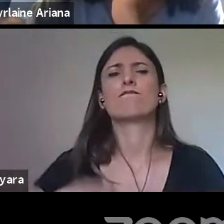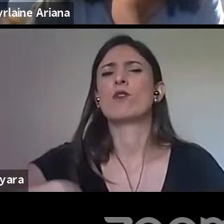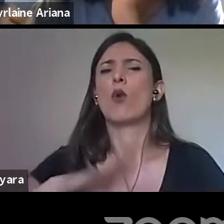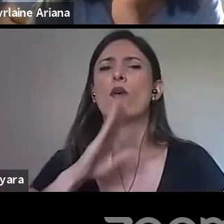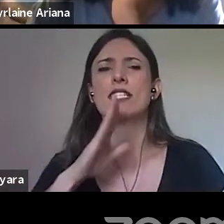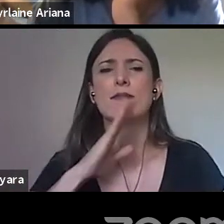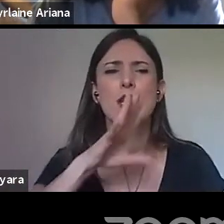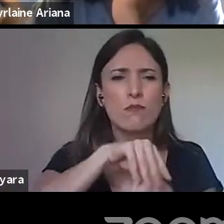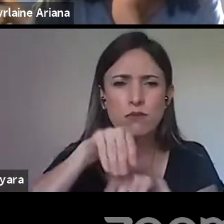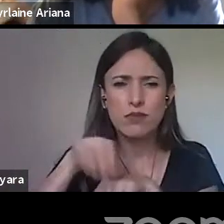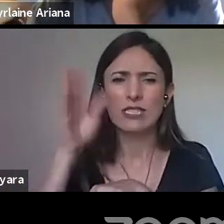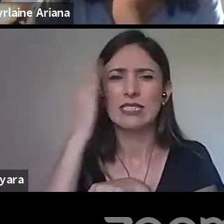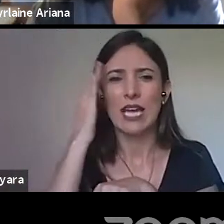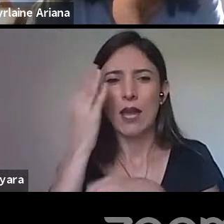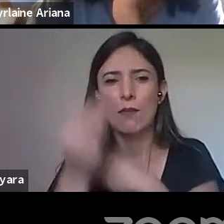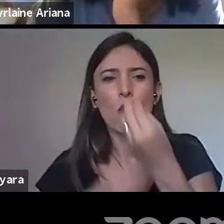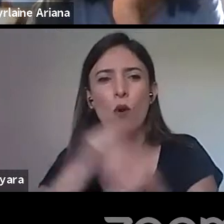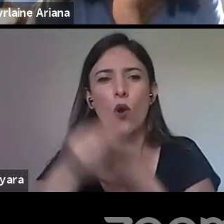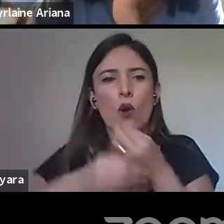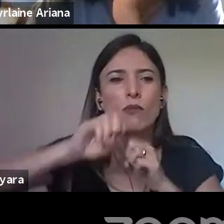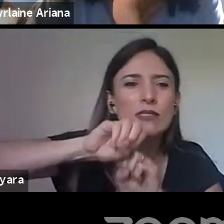ensinar, vamos dizer assim,